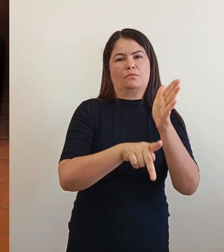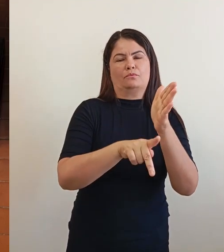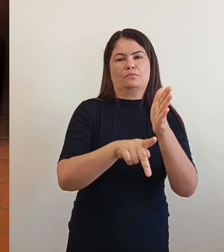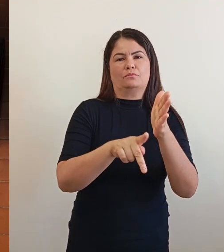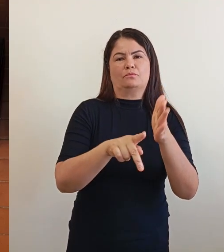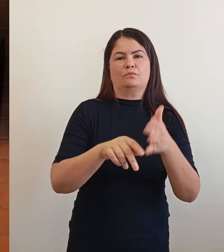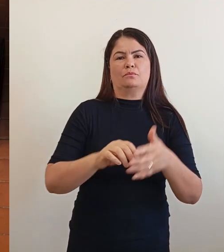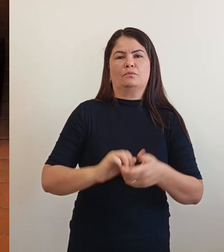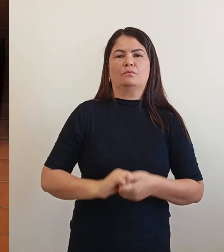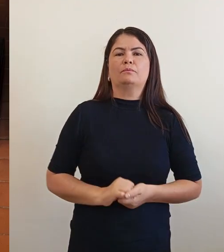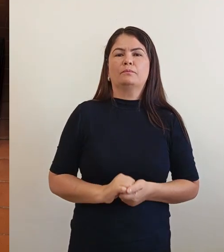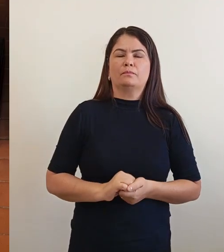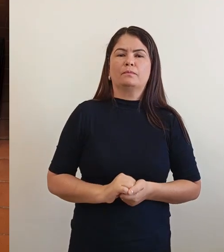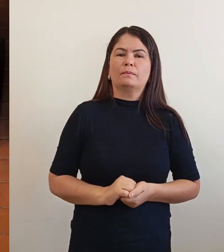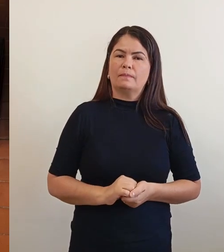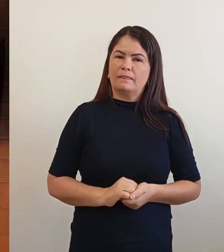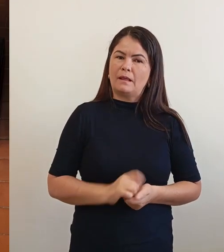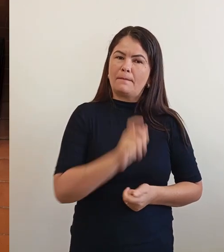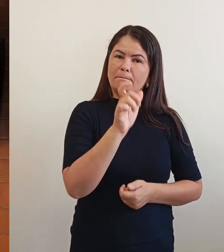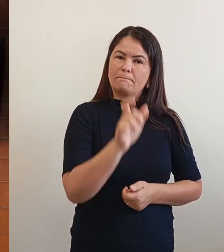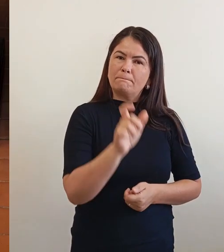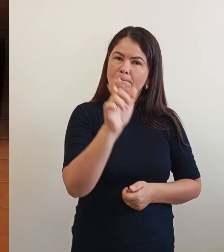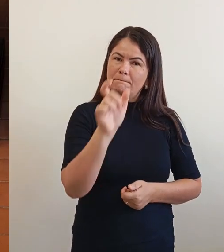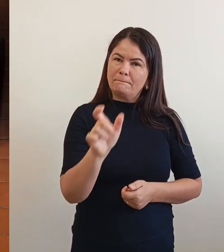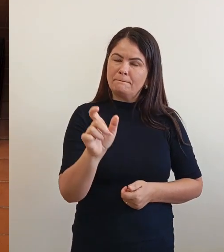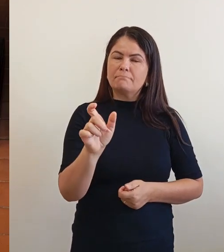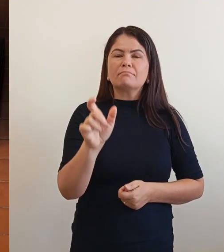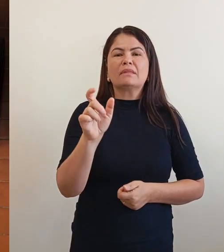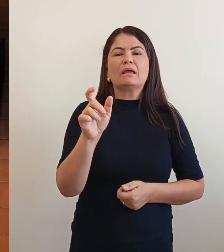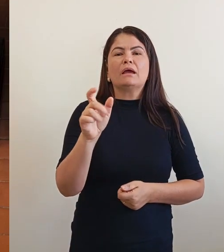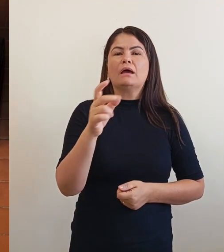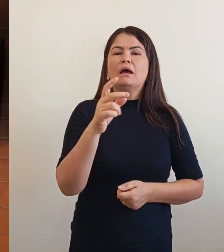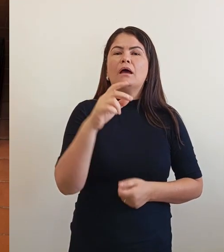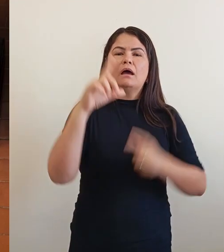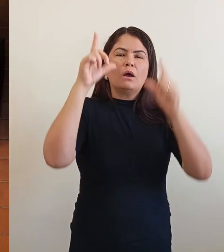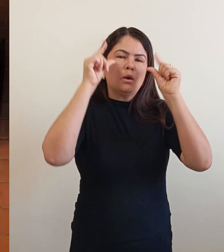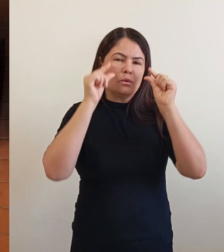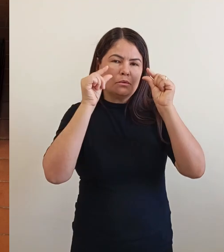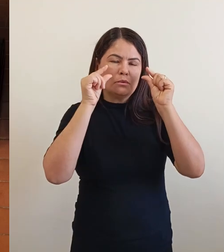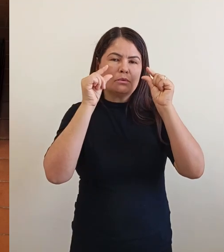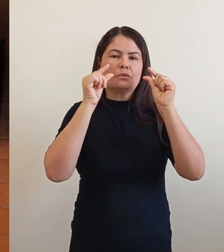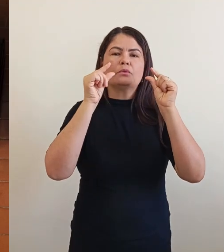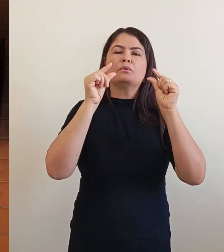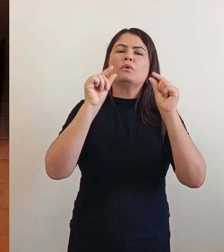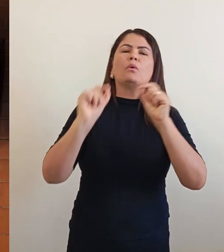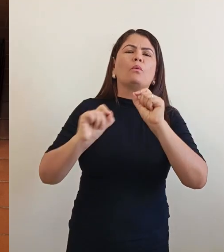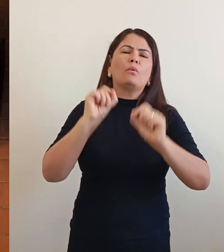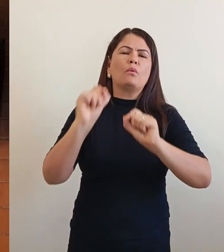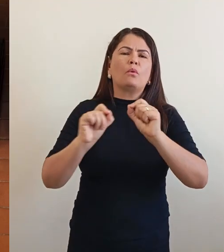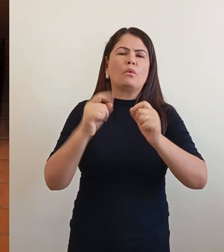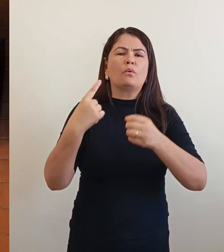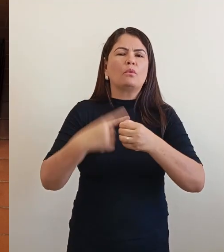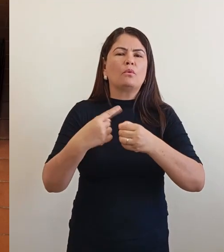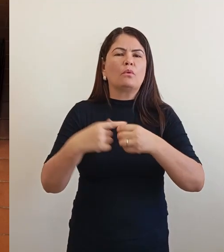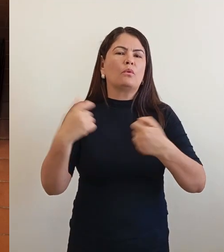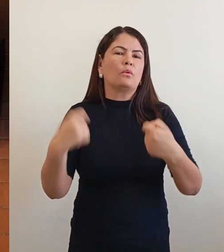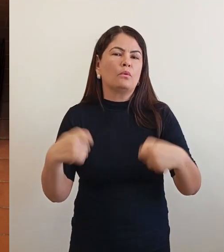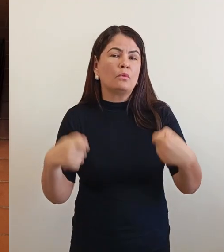pessoas que têm baixa visão, o que o município precisa de fazer?